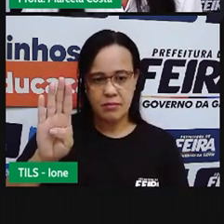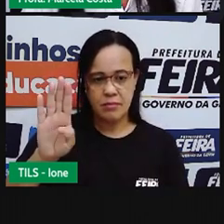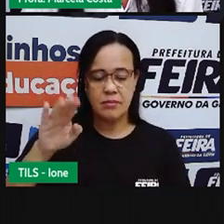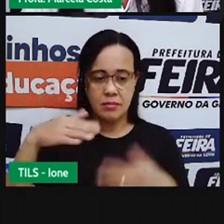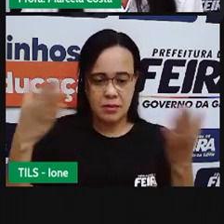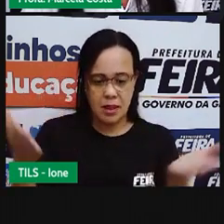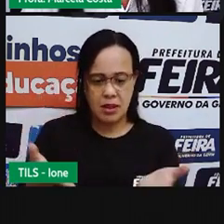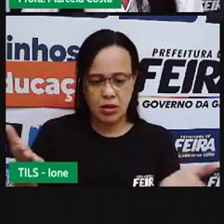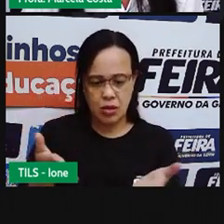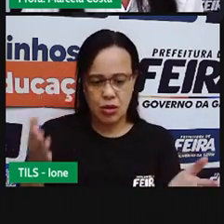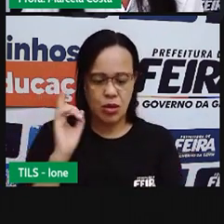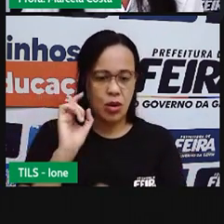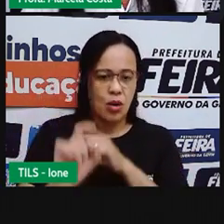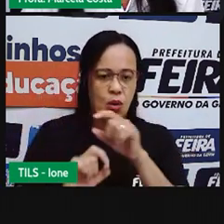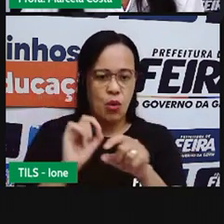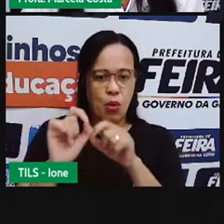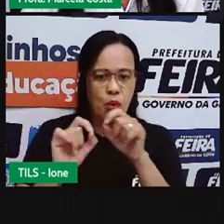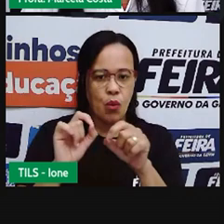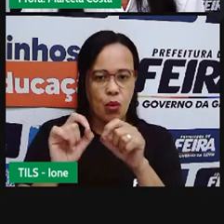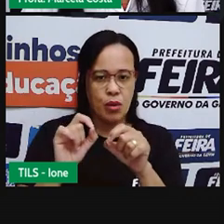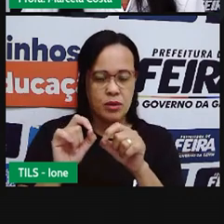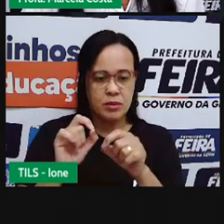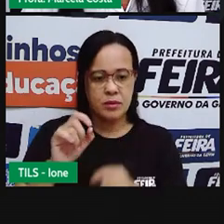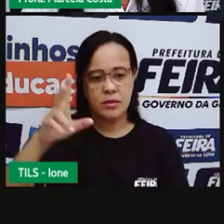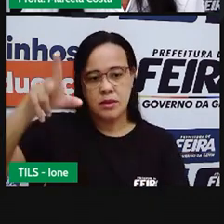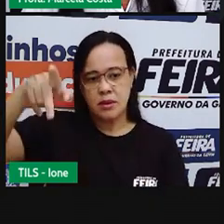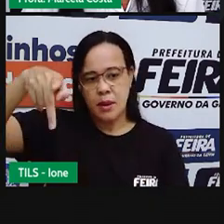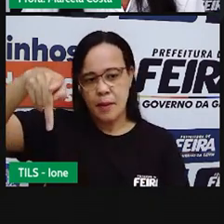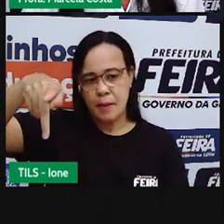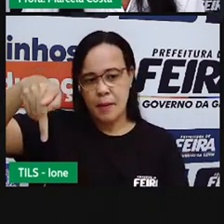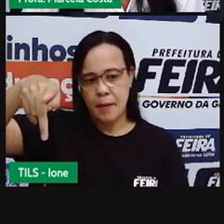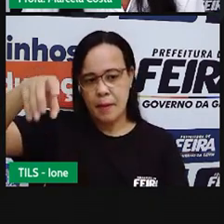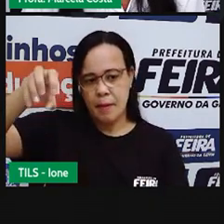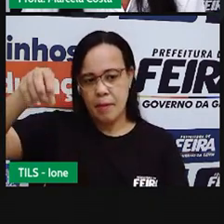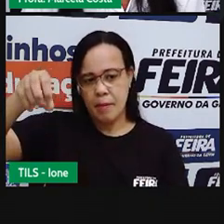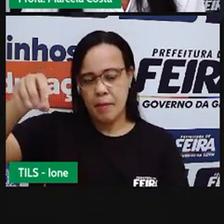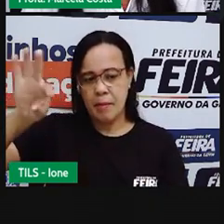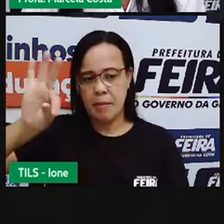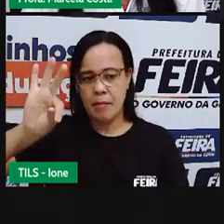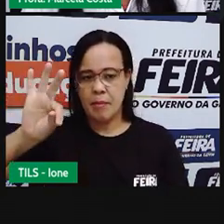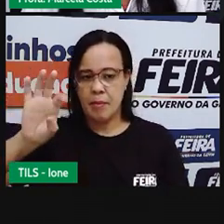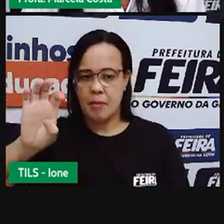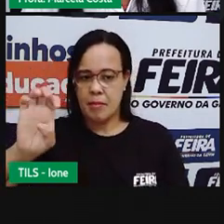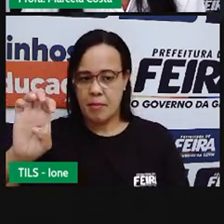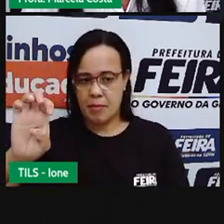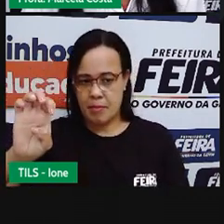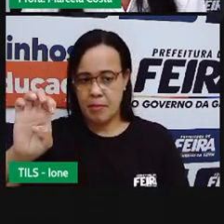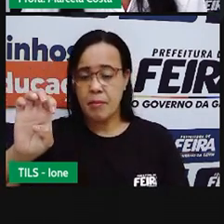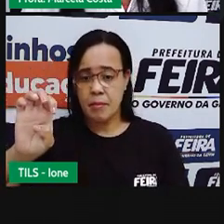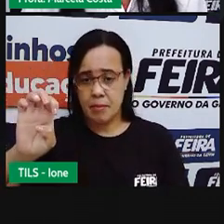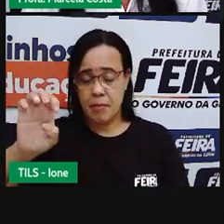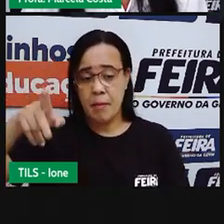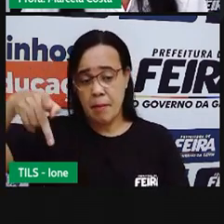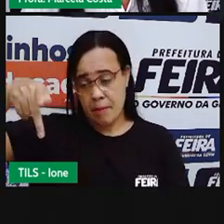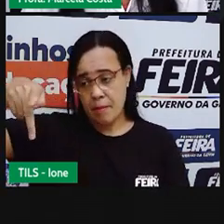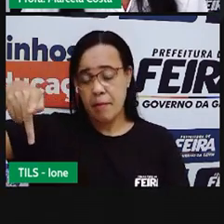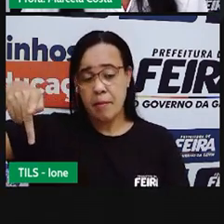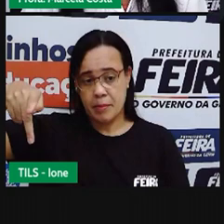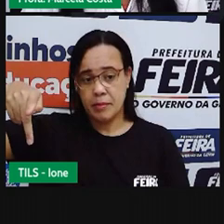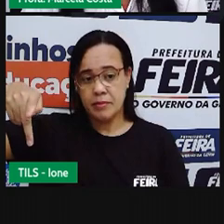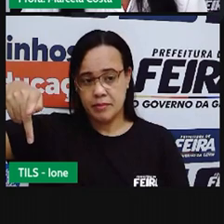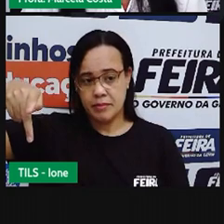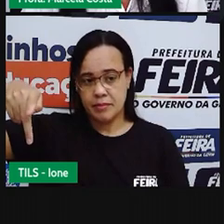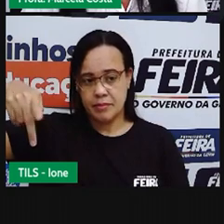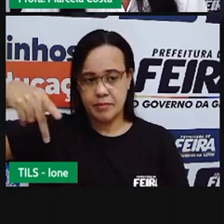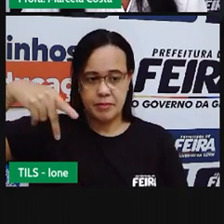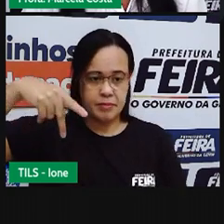Agora O Pote Pote Começa Com a letra P